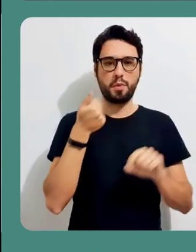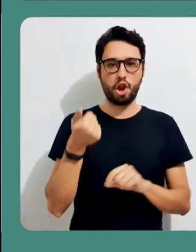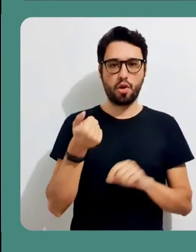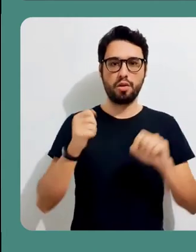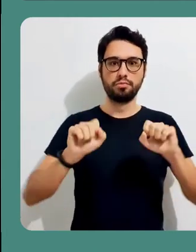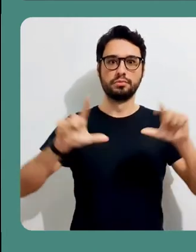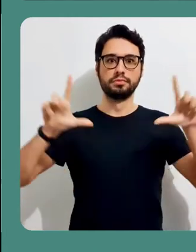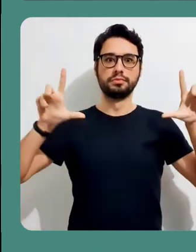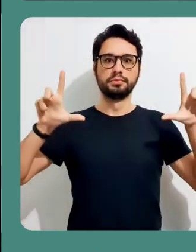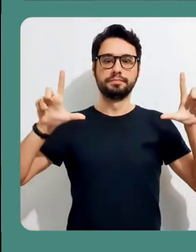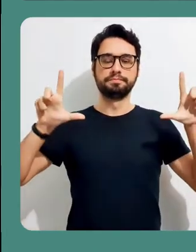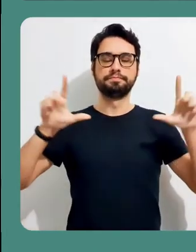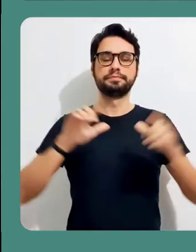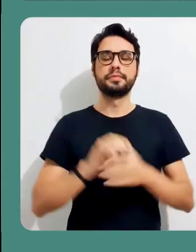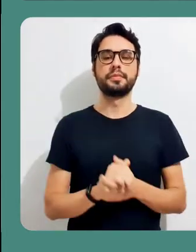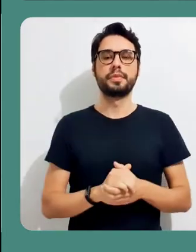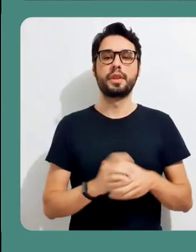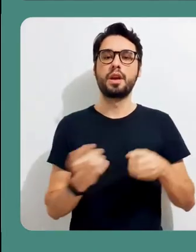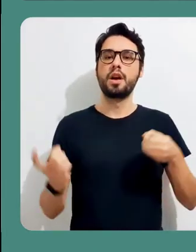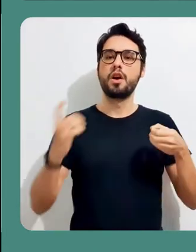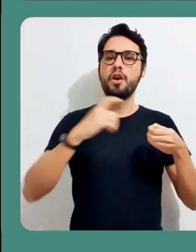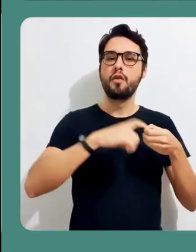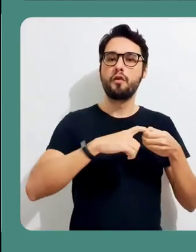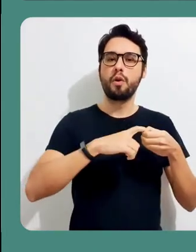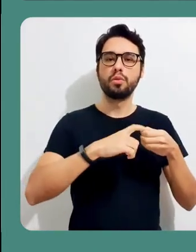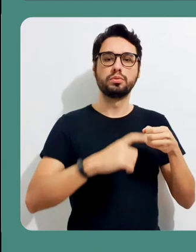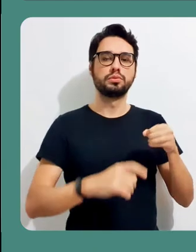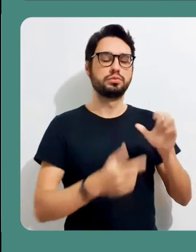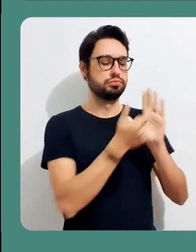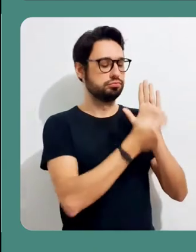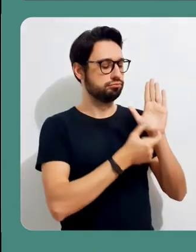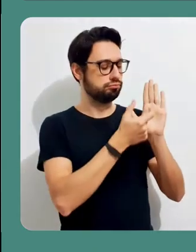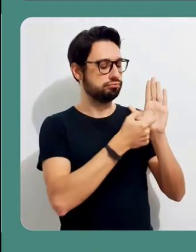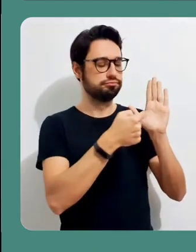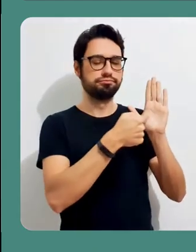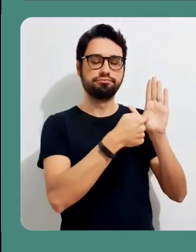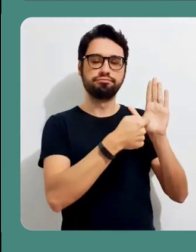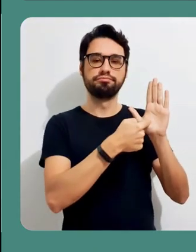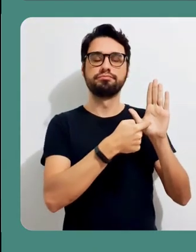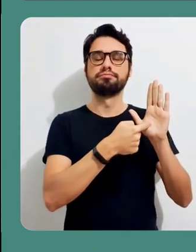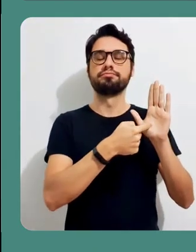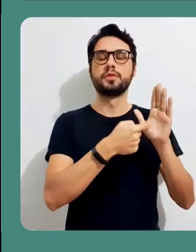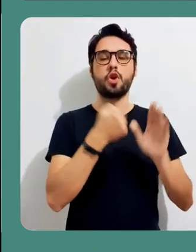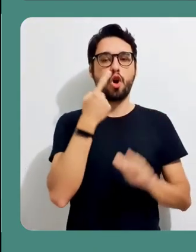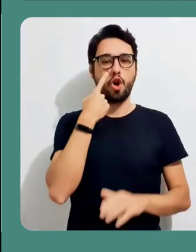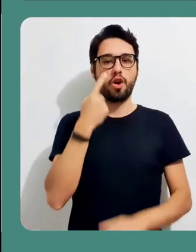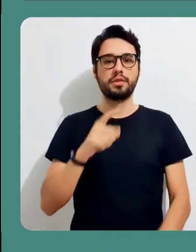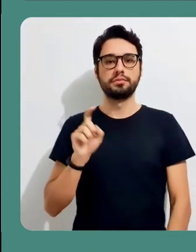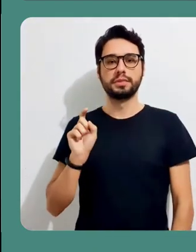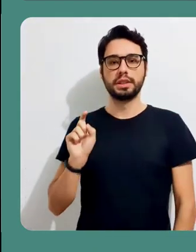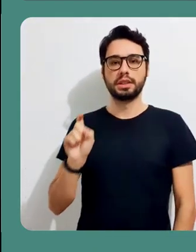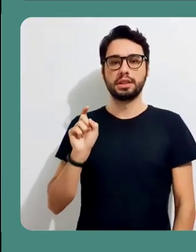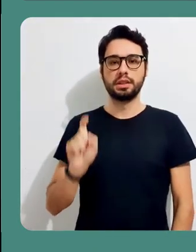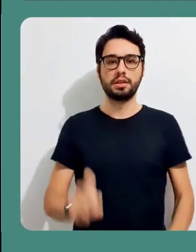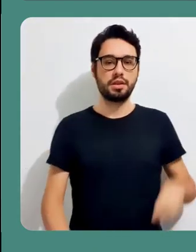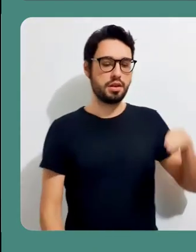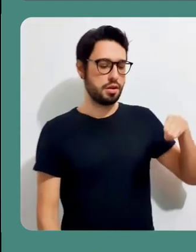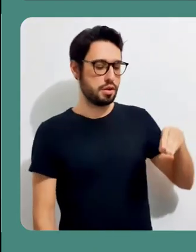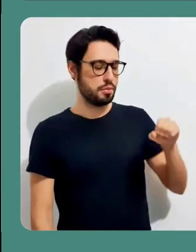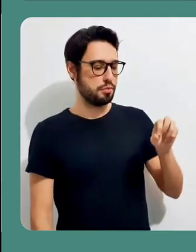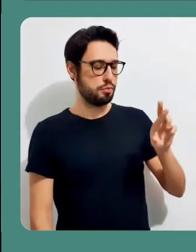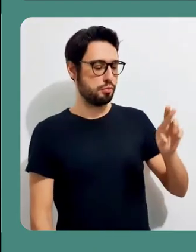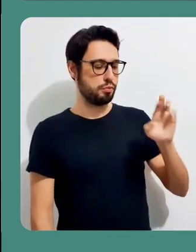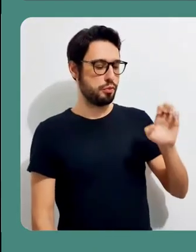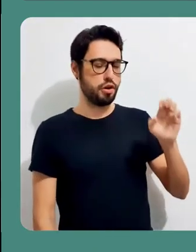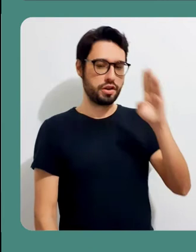troca de janela das diferentes aplicações que eu tenho aberto no meu computador. Vou retornar lá para a minha janela do Screencast